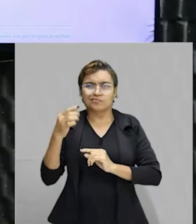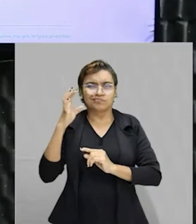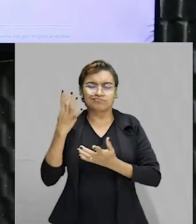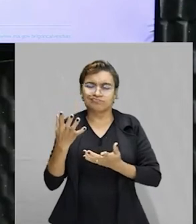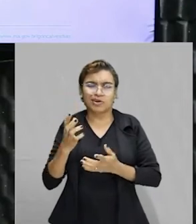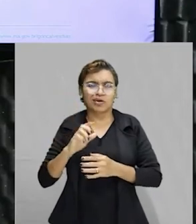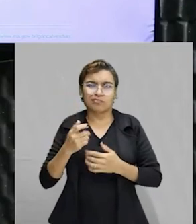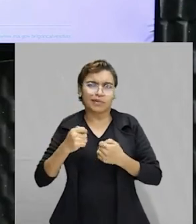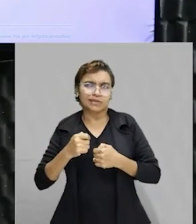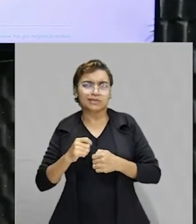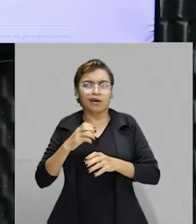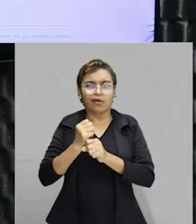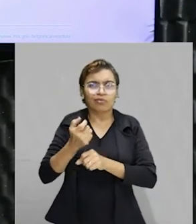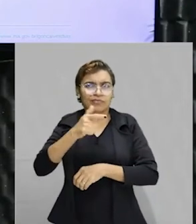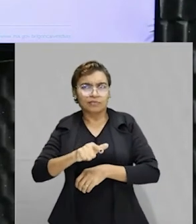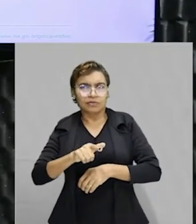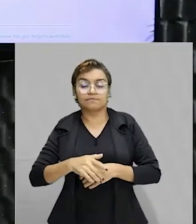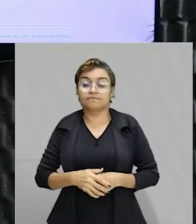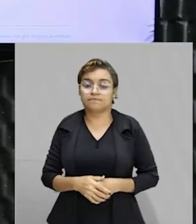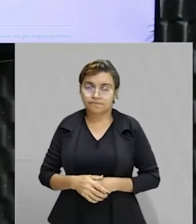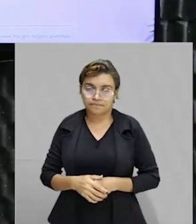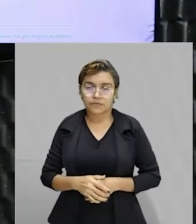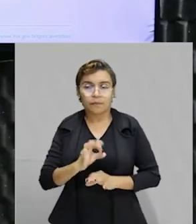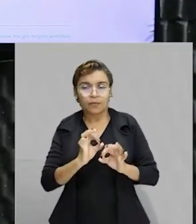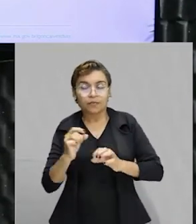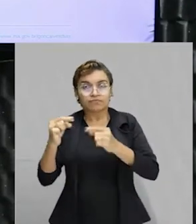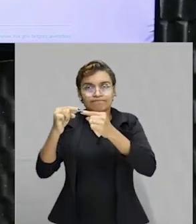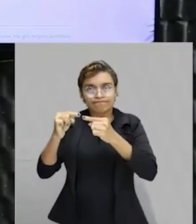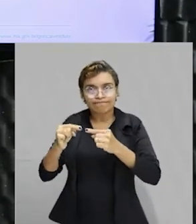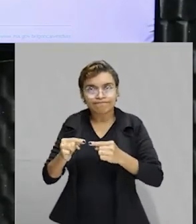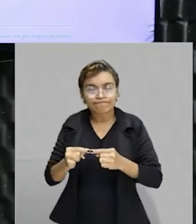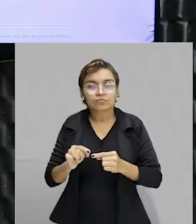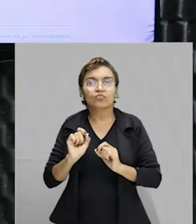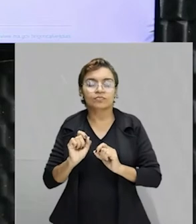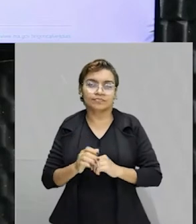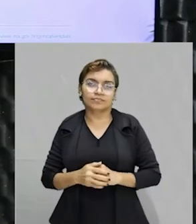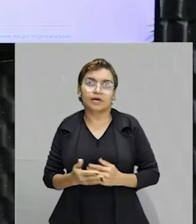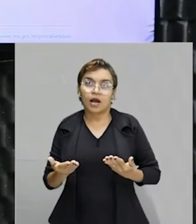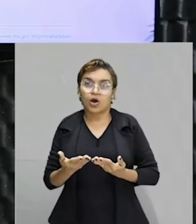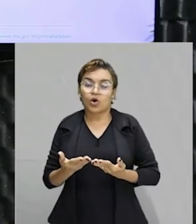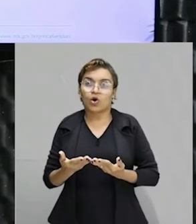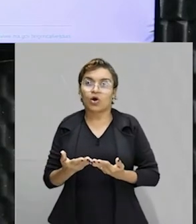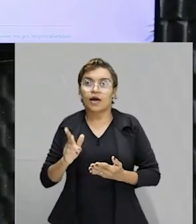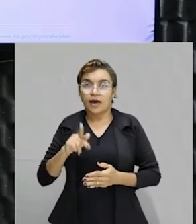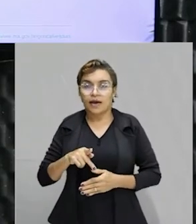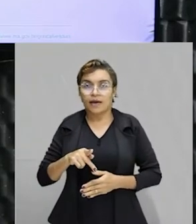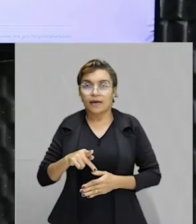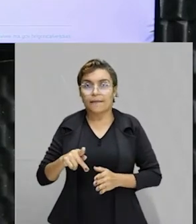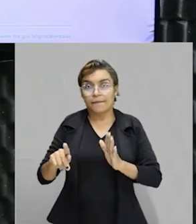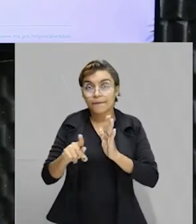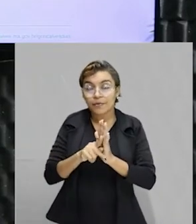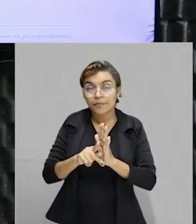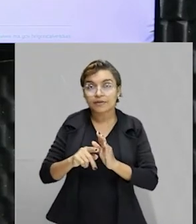cálculo a mais. Tá bom? Então, proporção montada agora a gente aplica o quê? A propriedade da